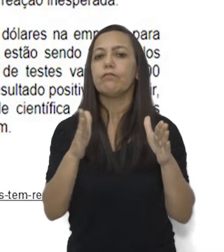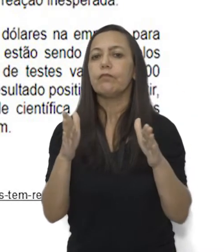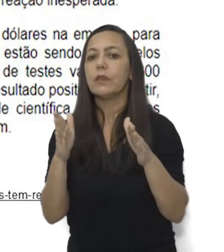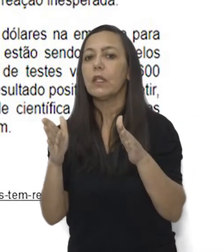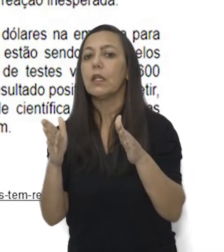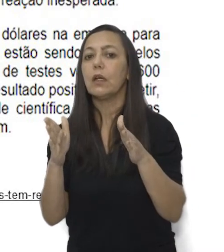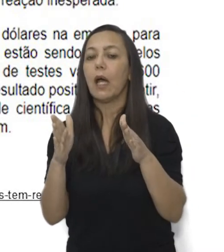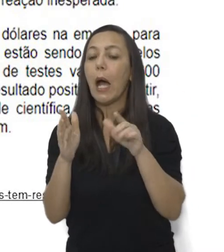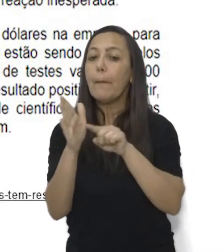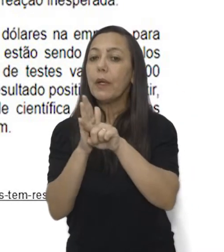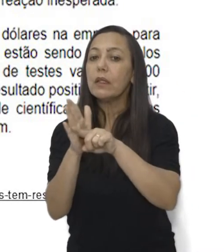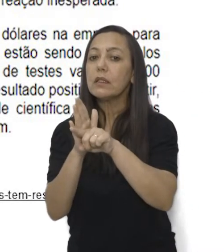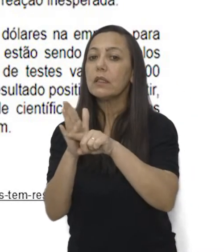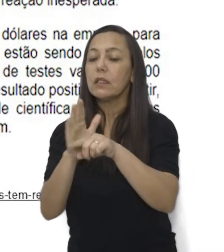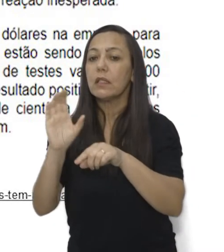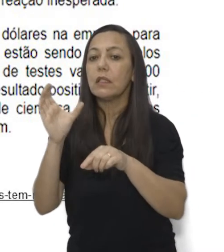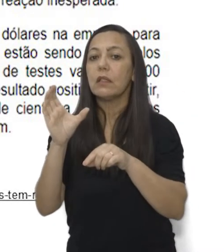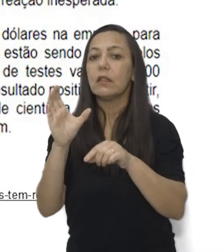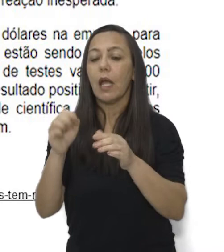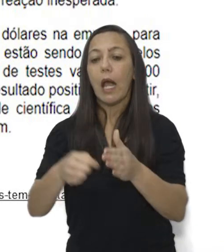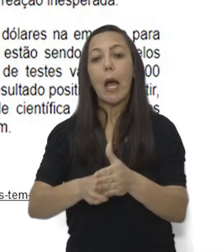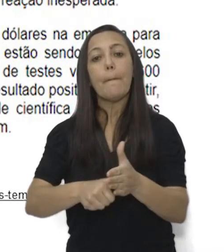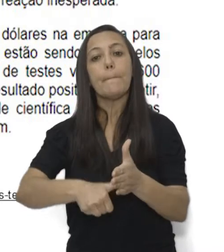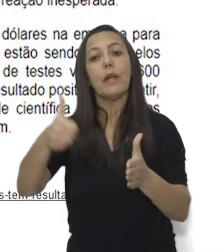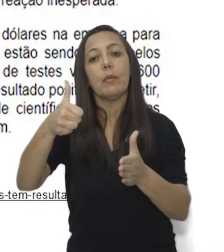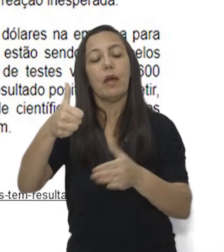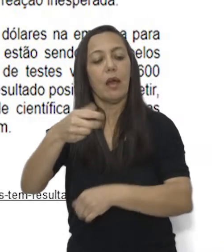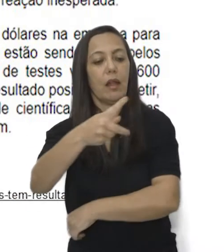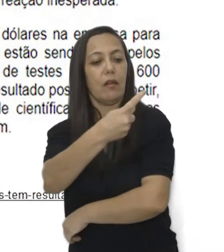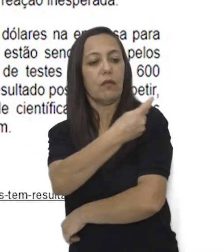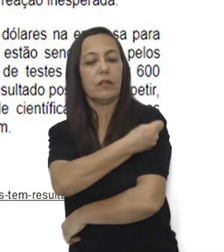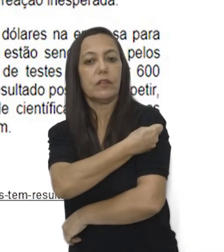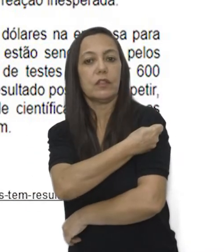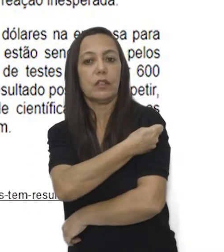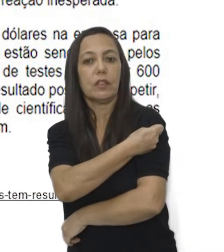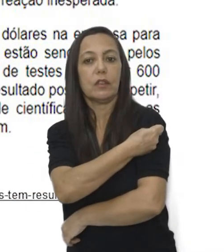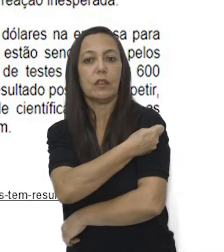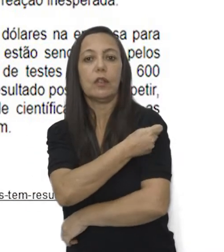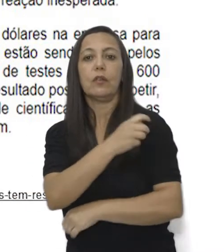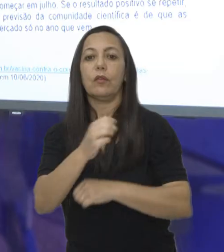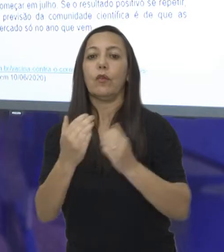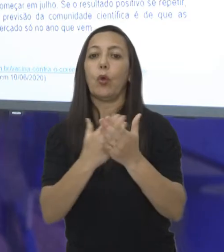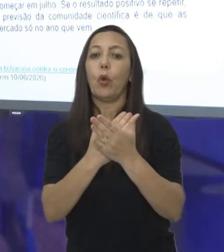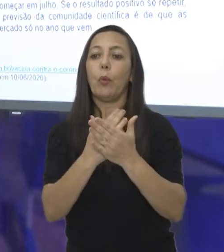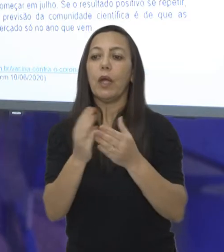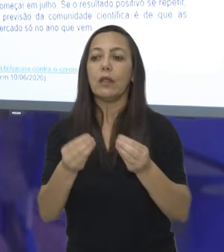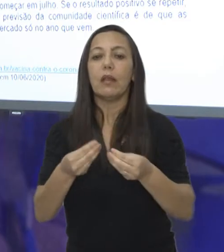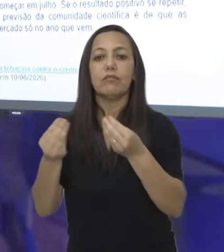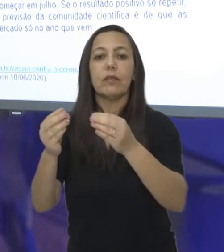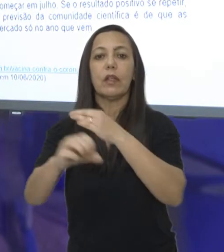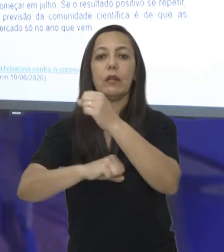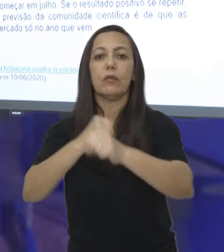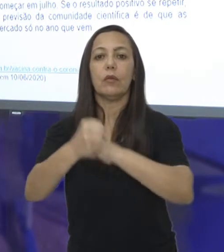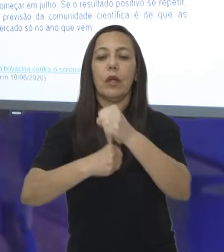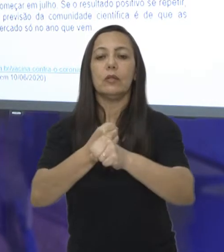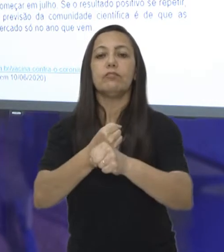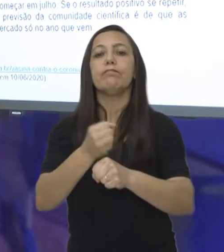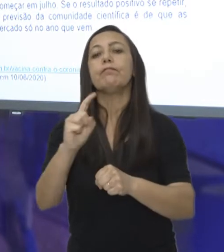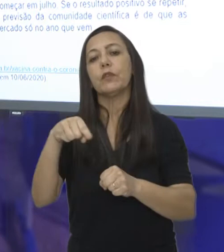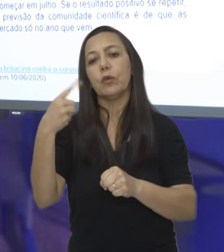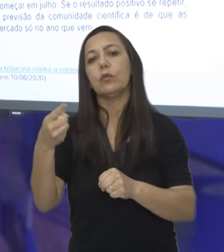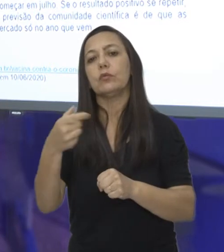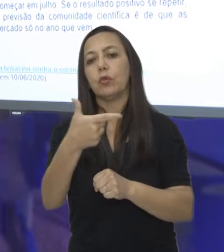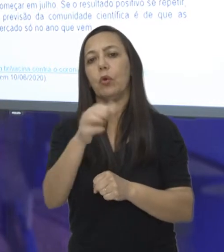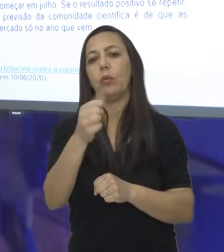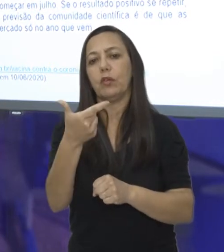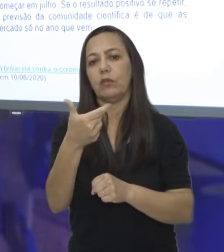científica é de que as primeiras assinas cheguem ao mercado só no ano que vem. Temos a fonte que é o jornal O